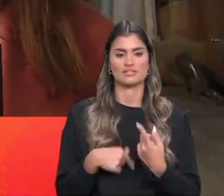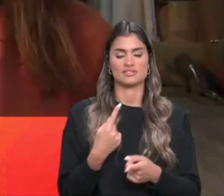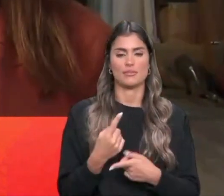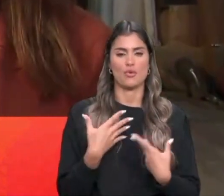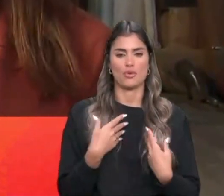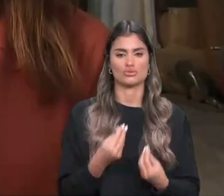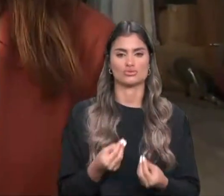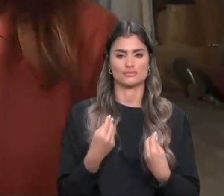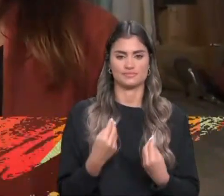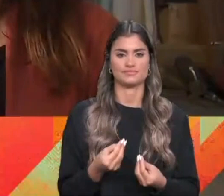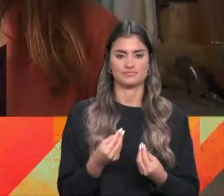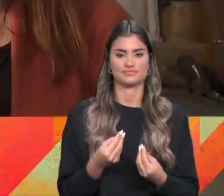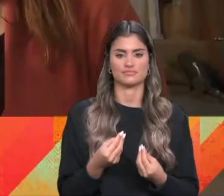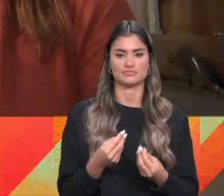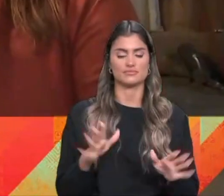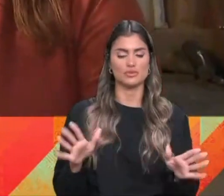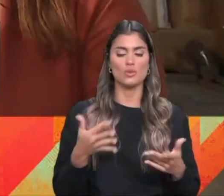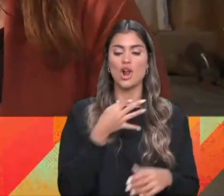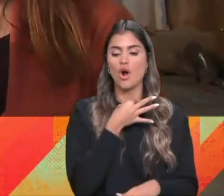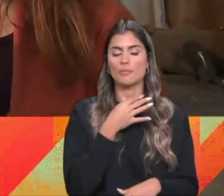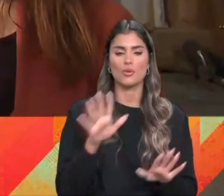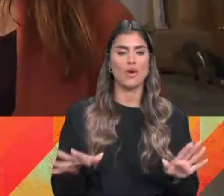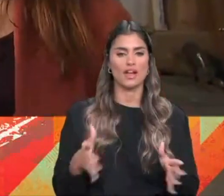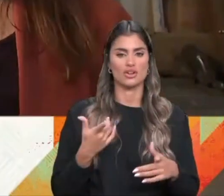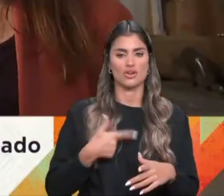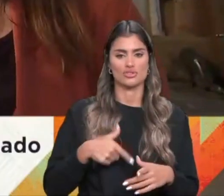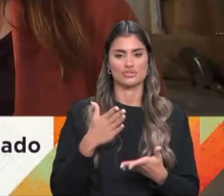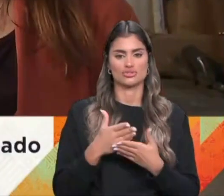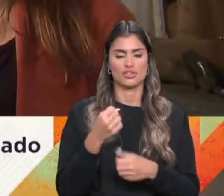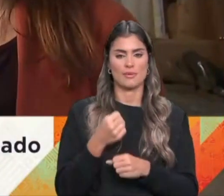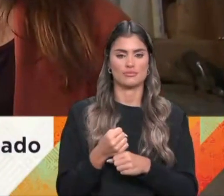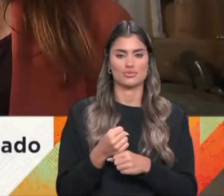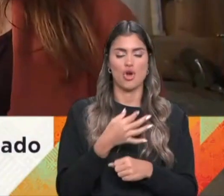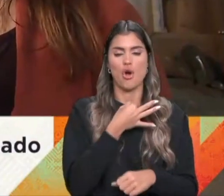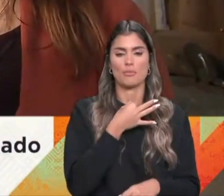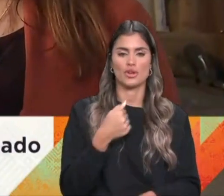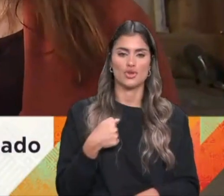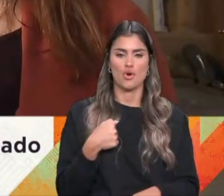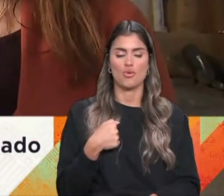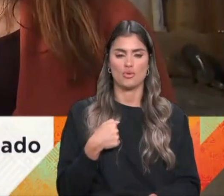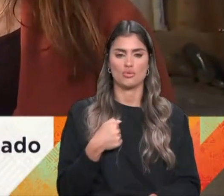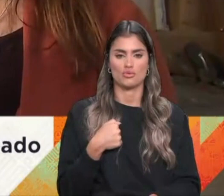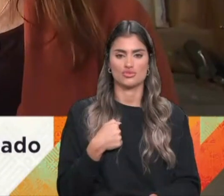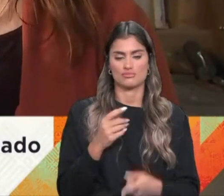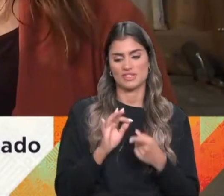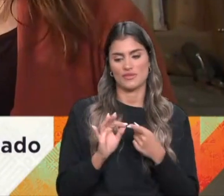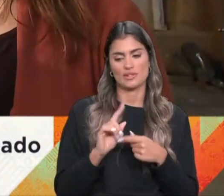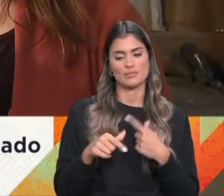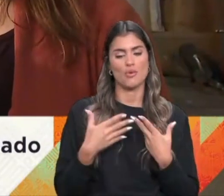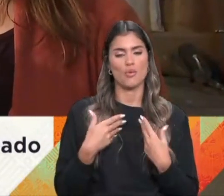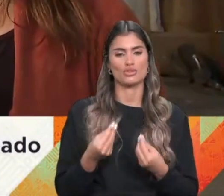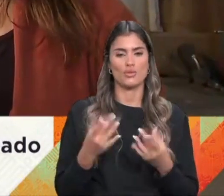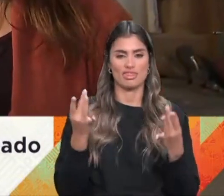qualquer ópera, porque nós só trabalhámos em ópera com ele, eu pessoalmente, mas é sempre um prazer e é muito